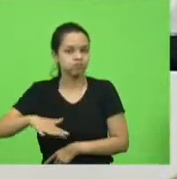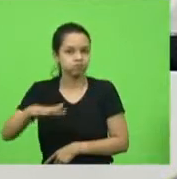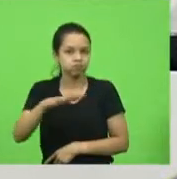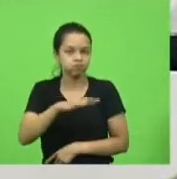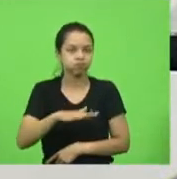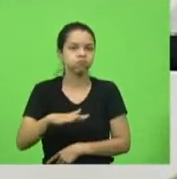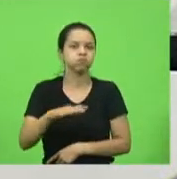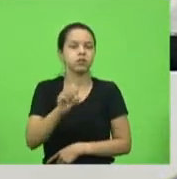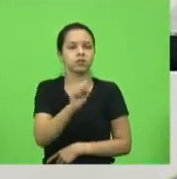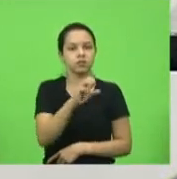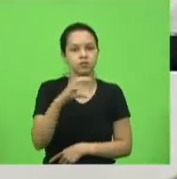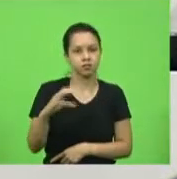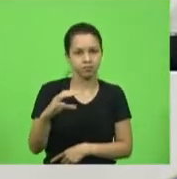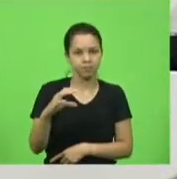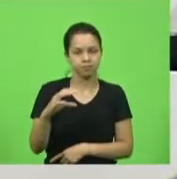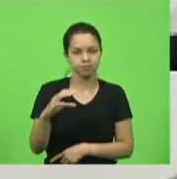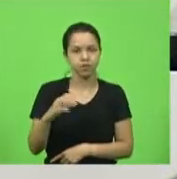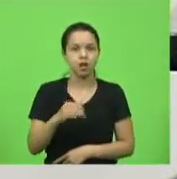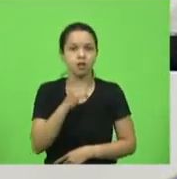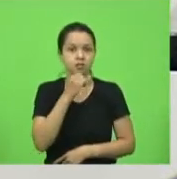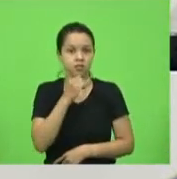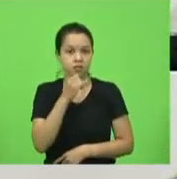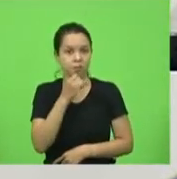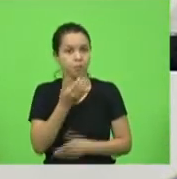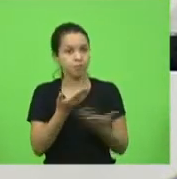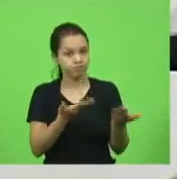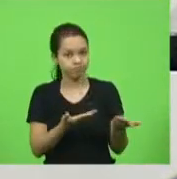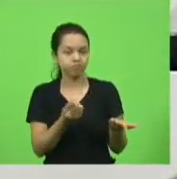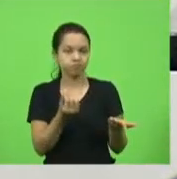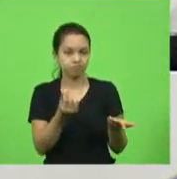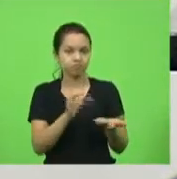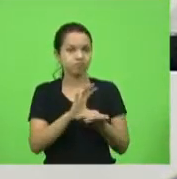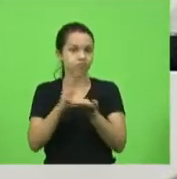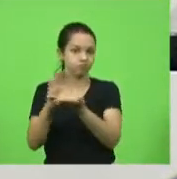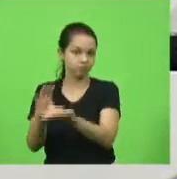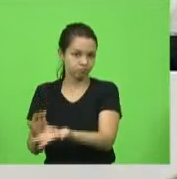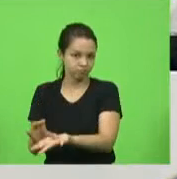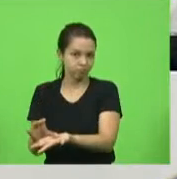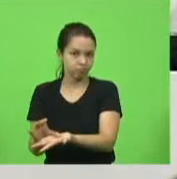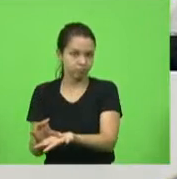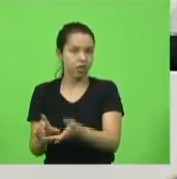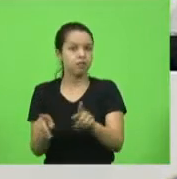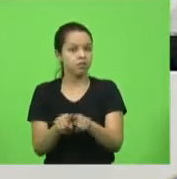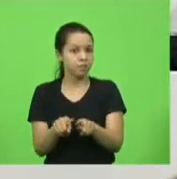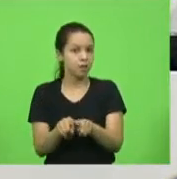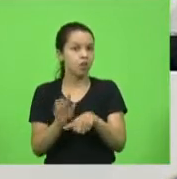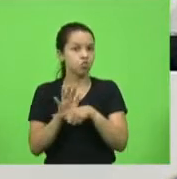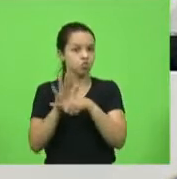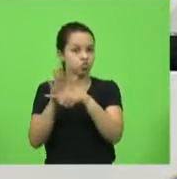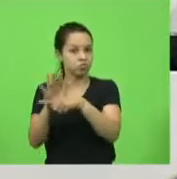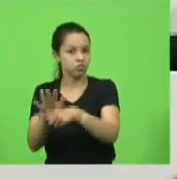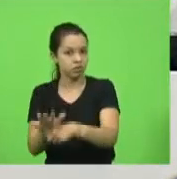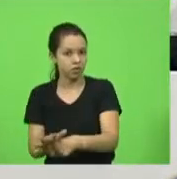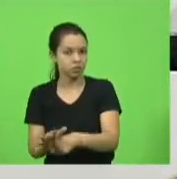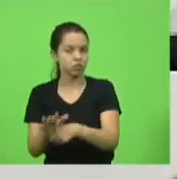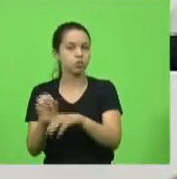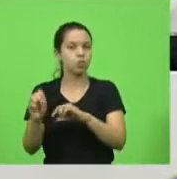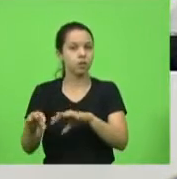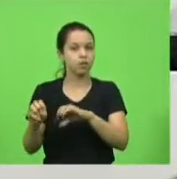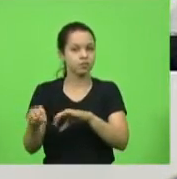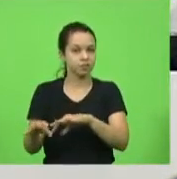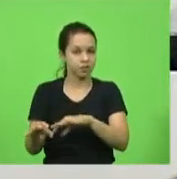desse recurso para o décimo batalhão, e ajudando a educação do nosso Estado, a exemplo